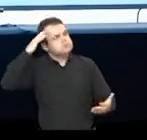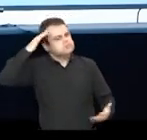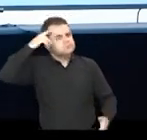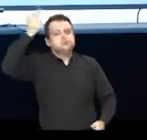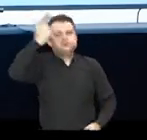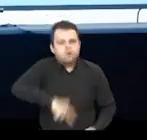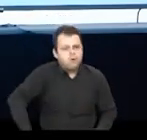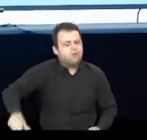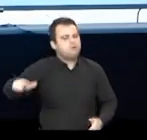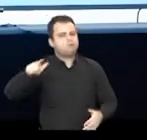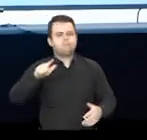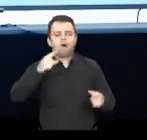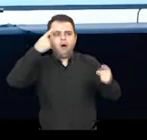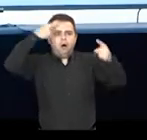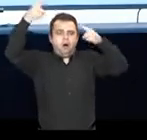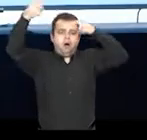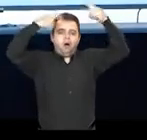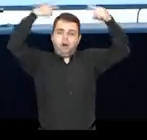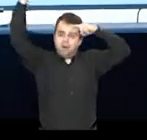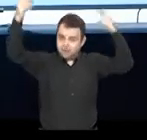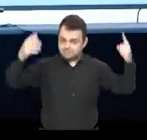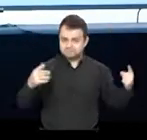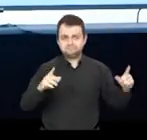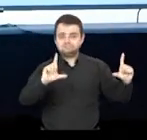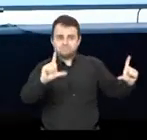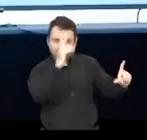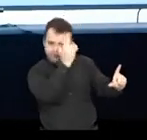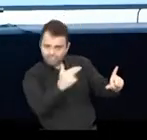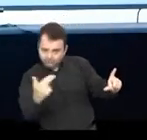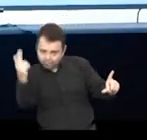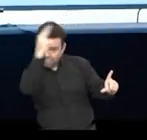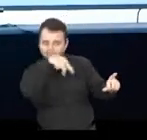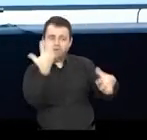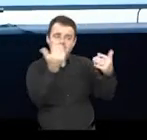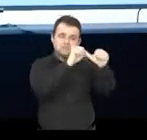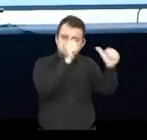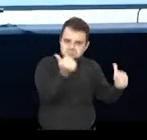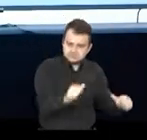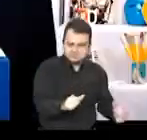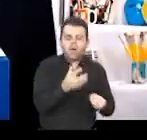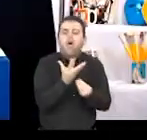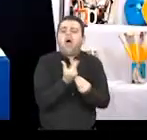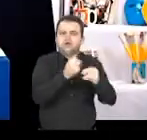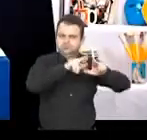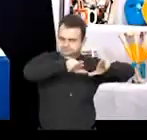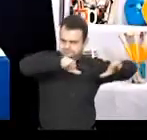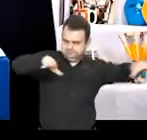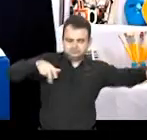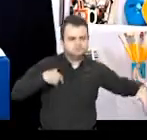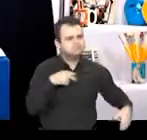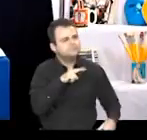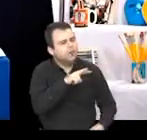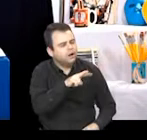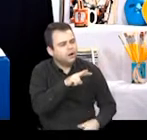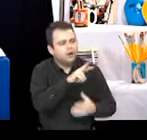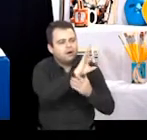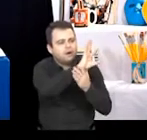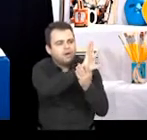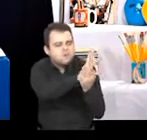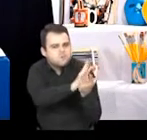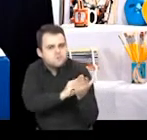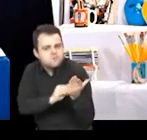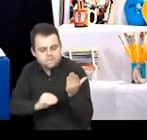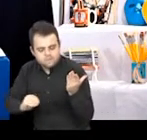vez. Quando a gente está falando em obra de arte, releitura de obra de arte, essa possibilidade de dar um